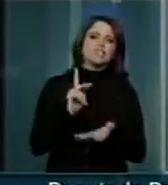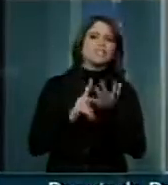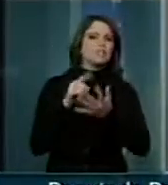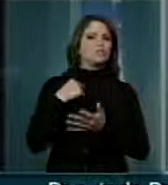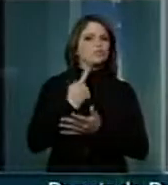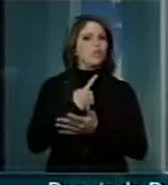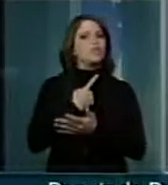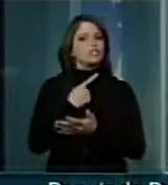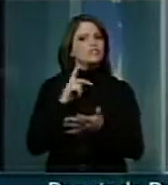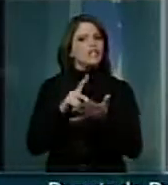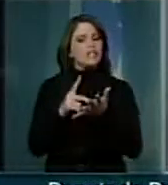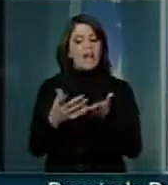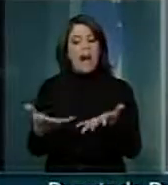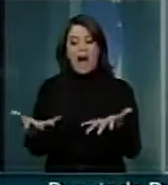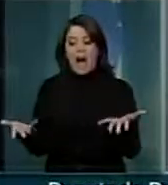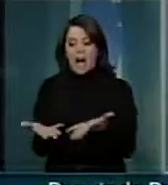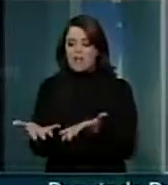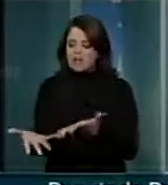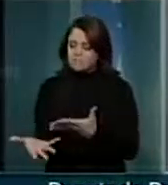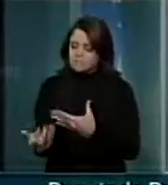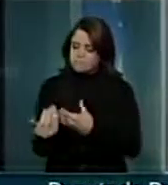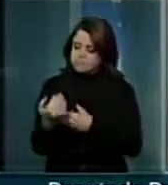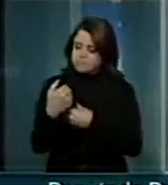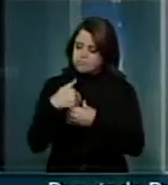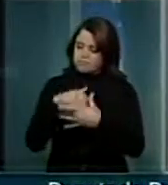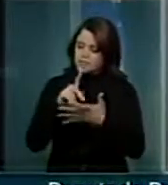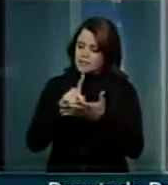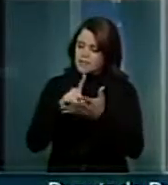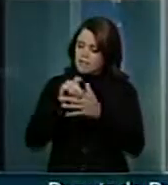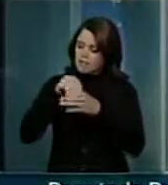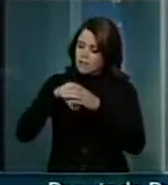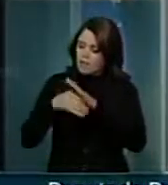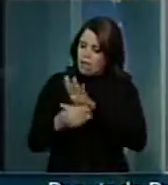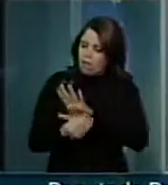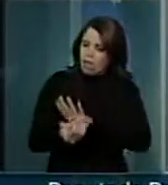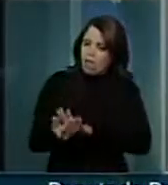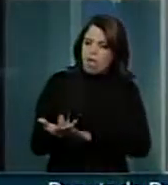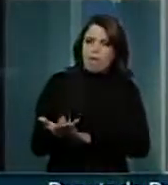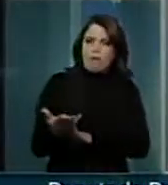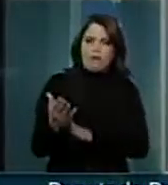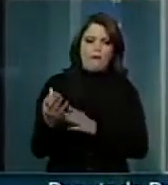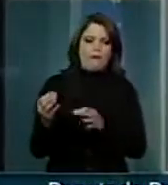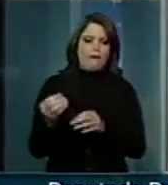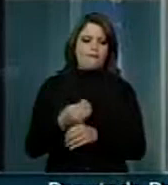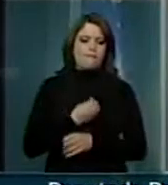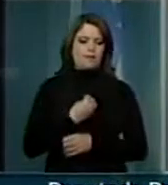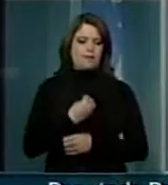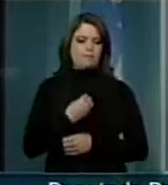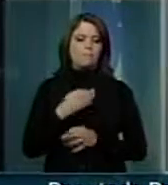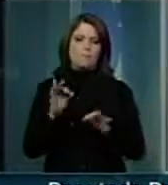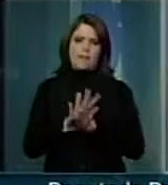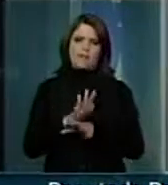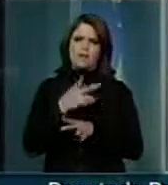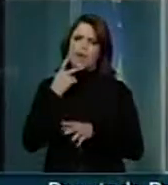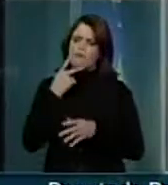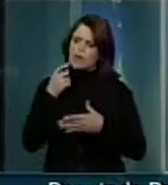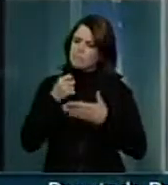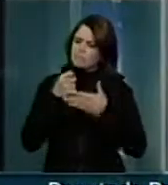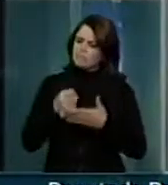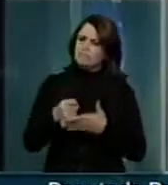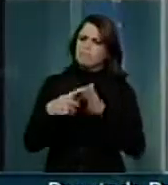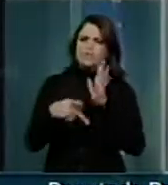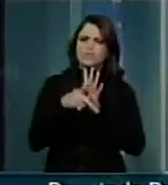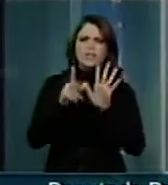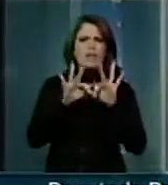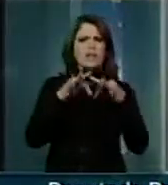estamos colhendo exatamente tudo aquilo que temos semeado. Concluo, senhor presidente, solidarizando-me